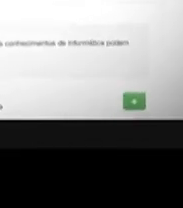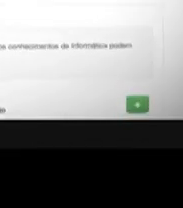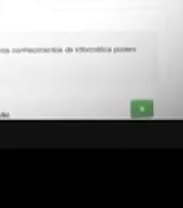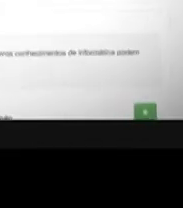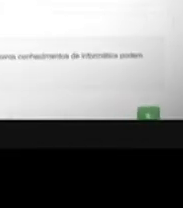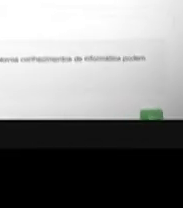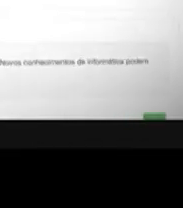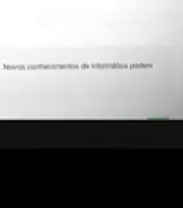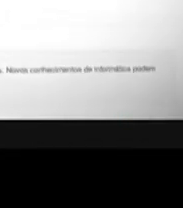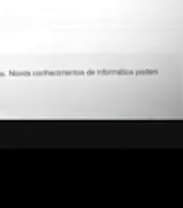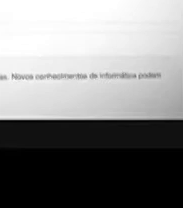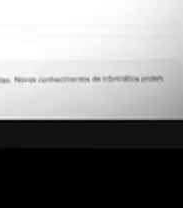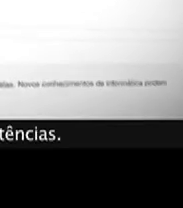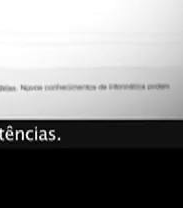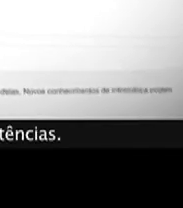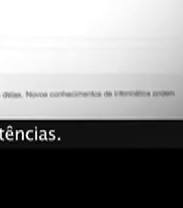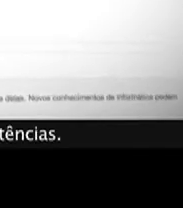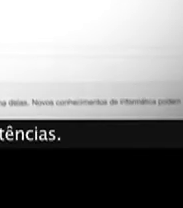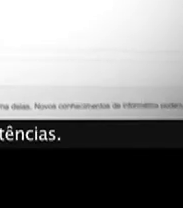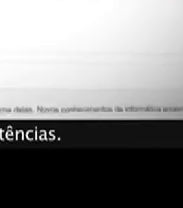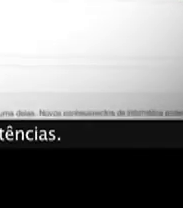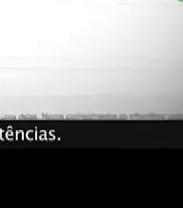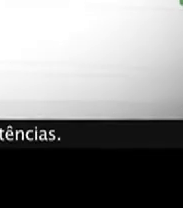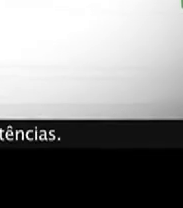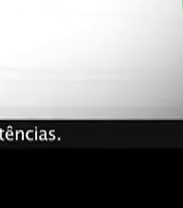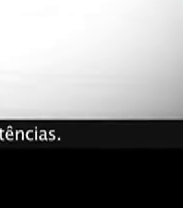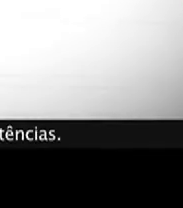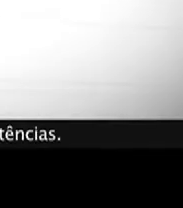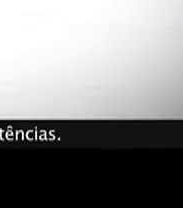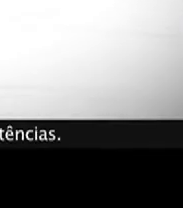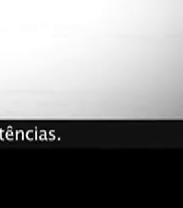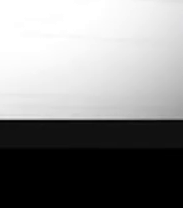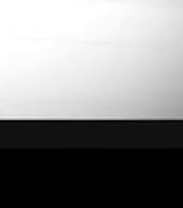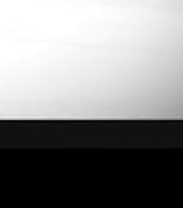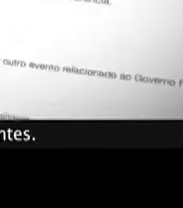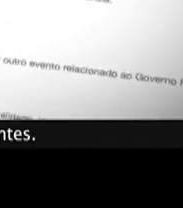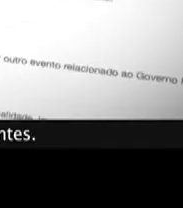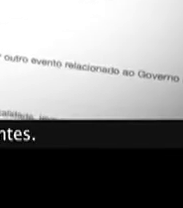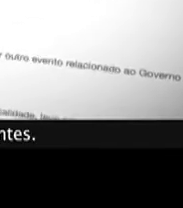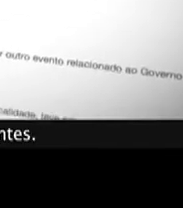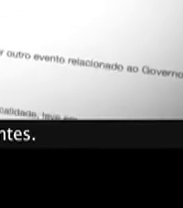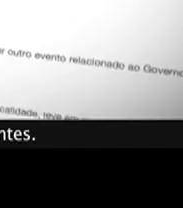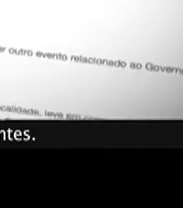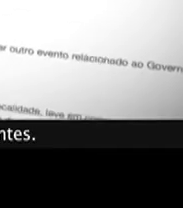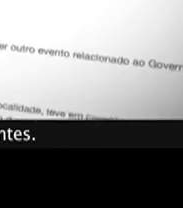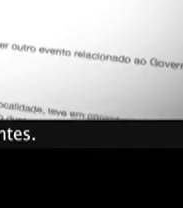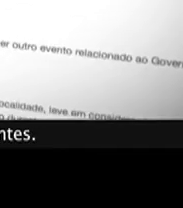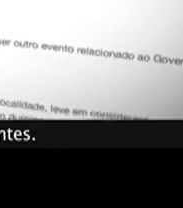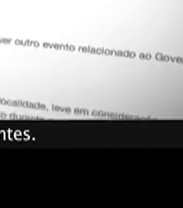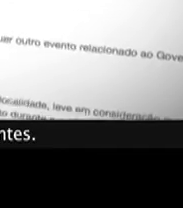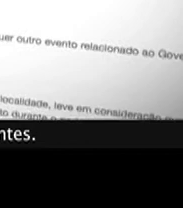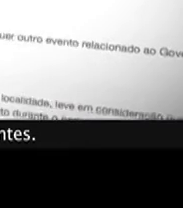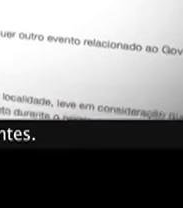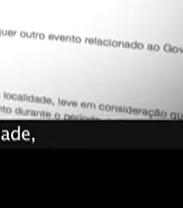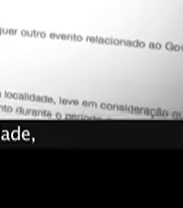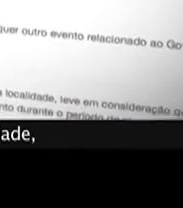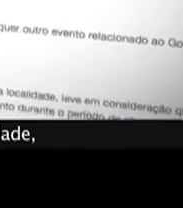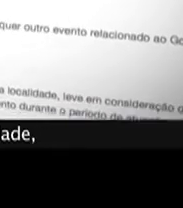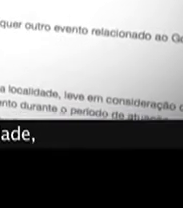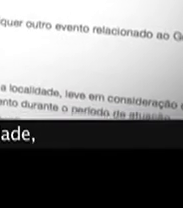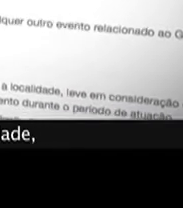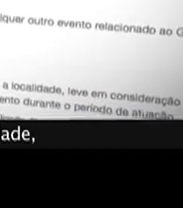Avance e vá para a etapa 4, que são suas habilidades e competências. A etapa 5 é uma das mais importantes.